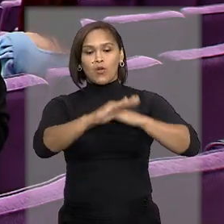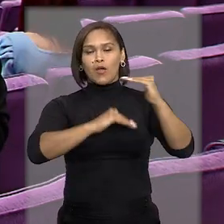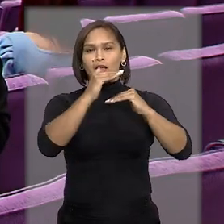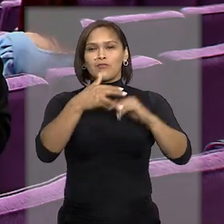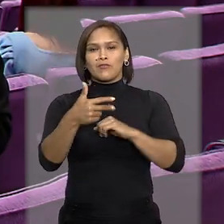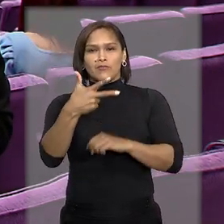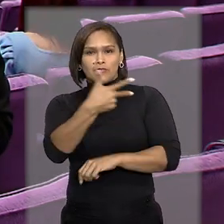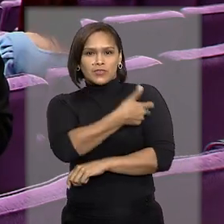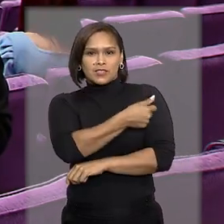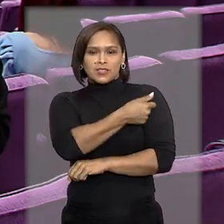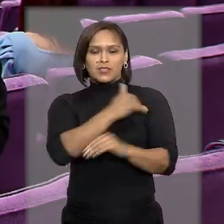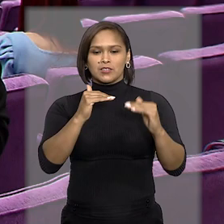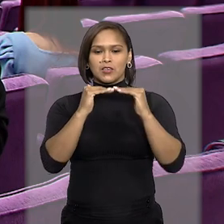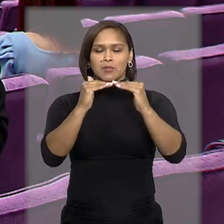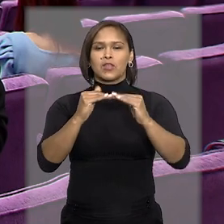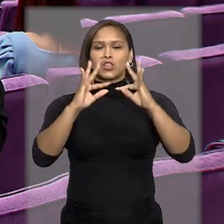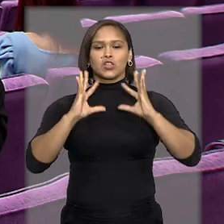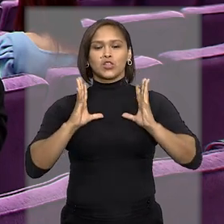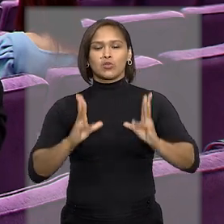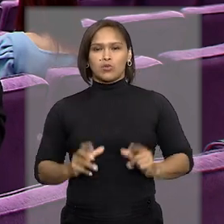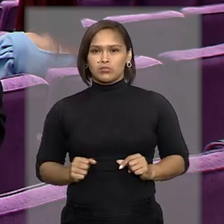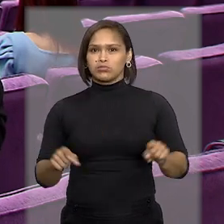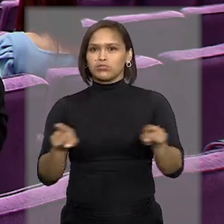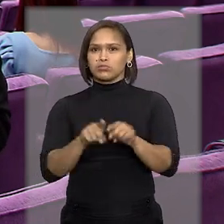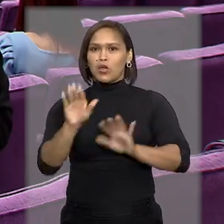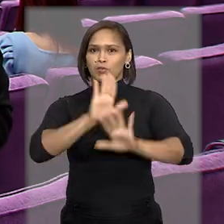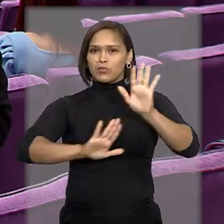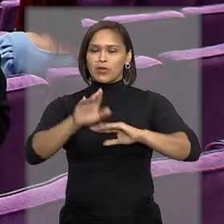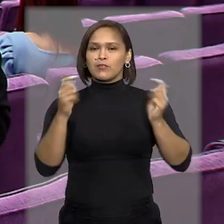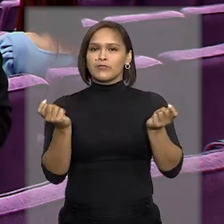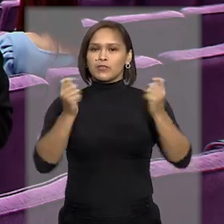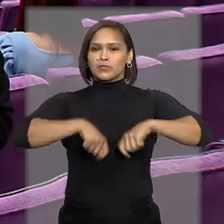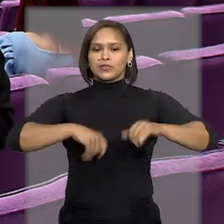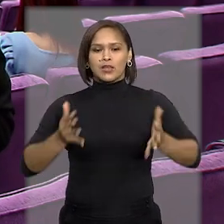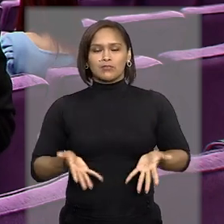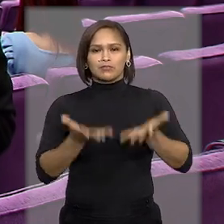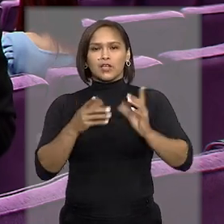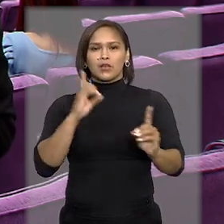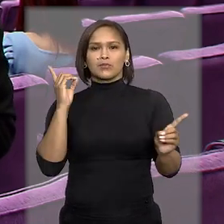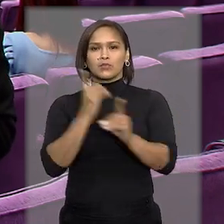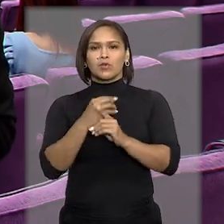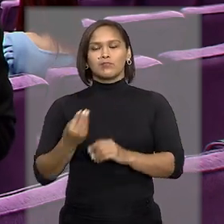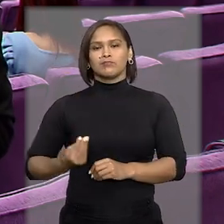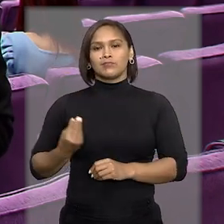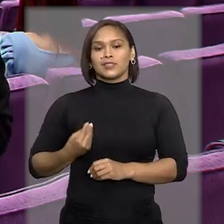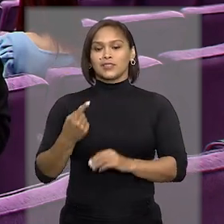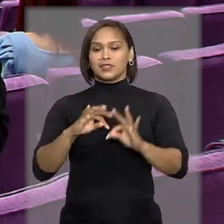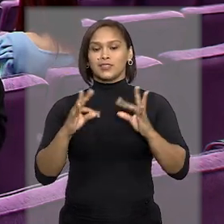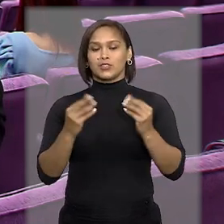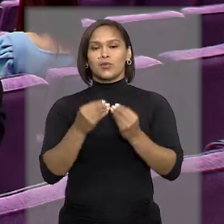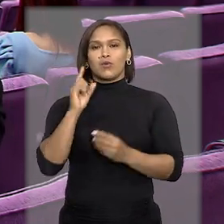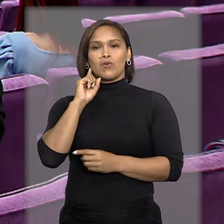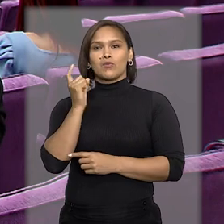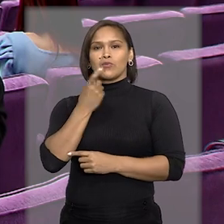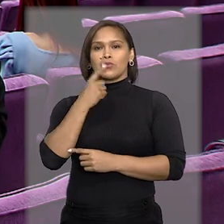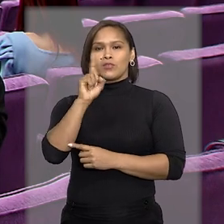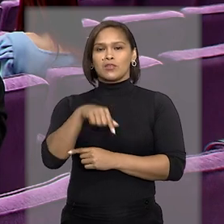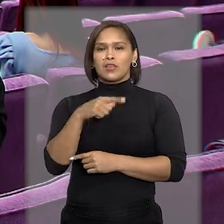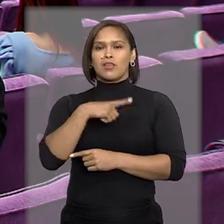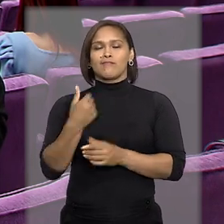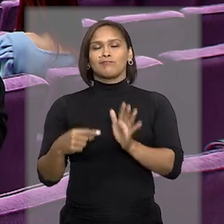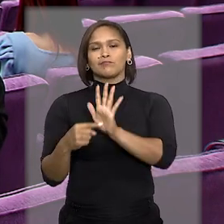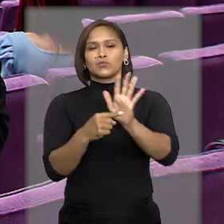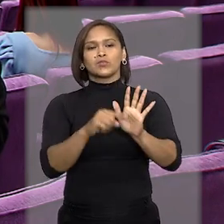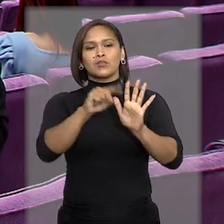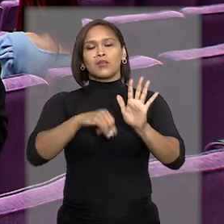avanço da vacinação e mantendo todos os cuidados sanitários, foi possível proporcionar o encontro presencial entre eles. O intuito foi